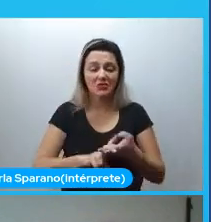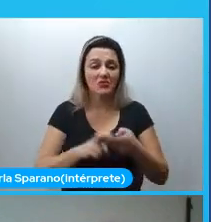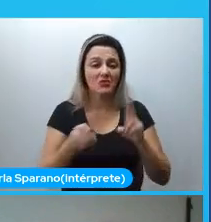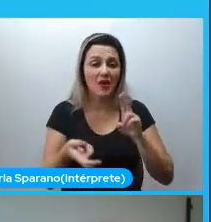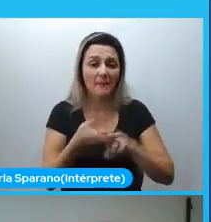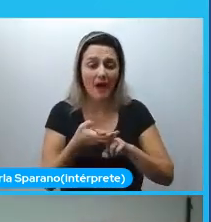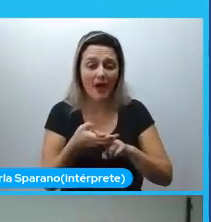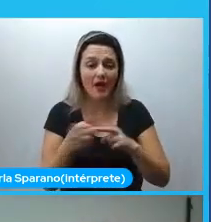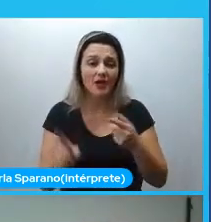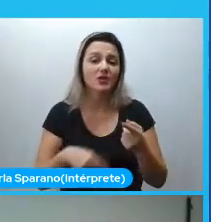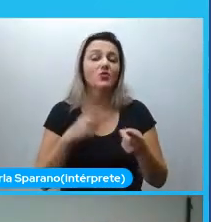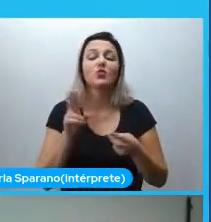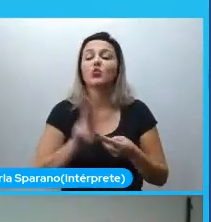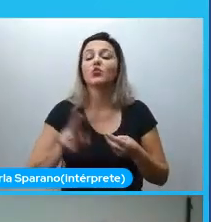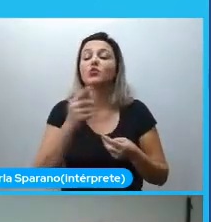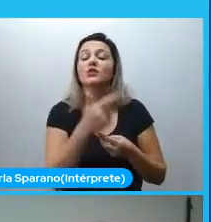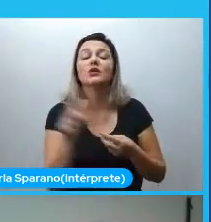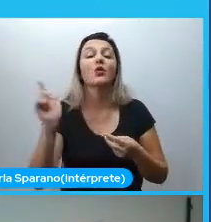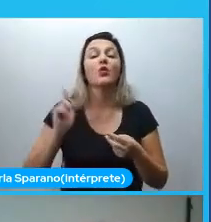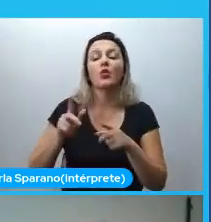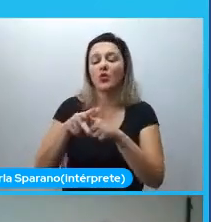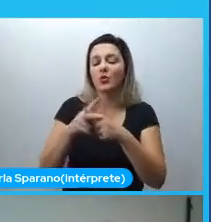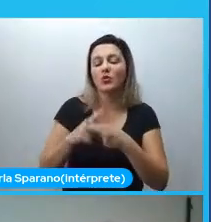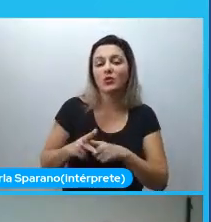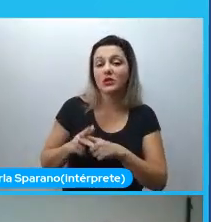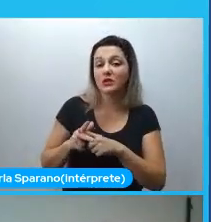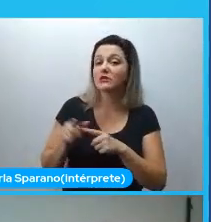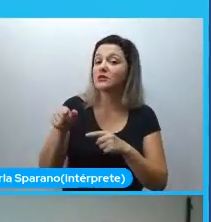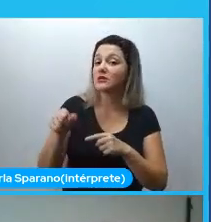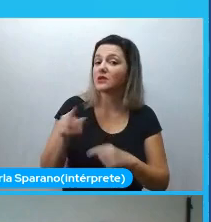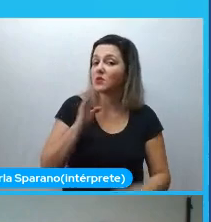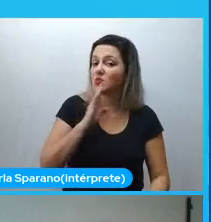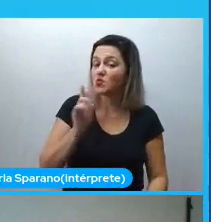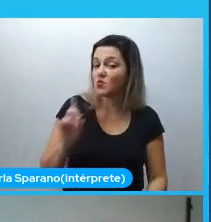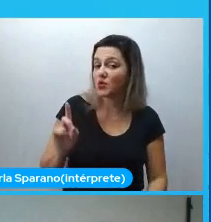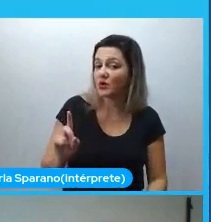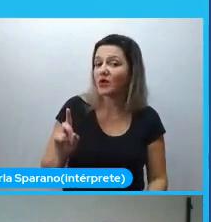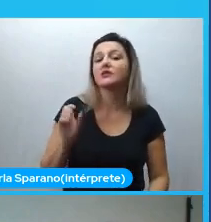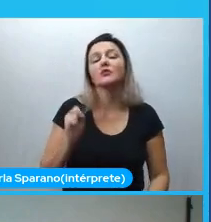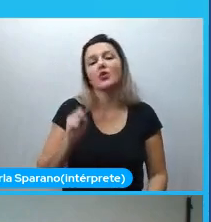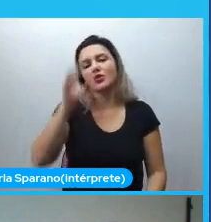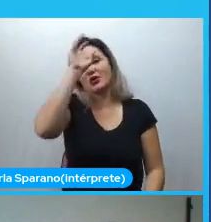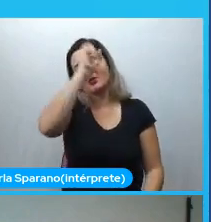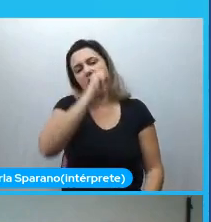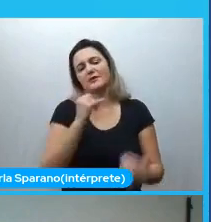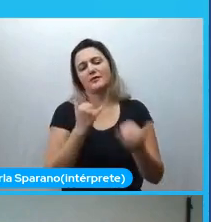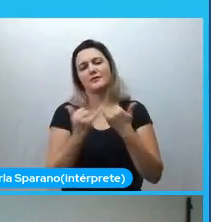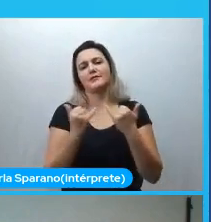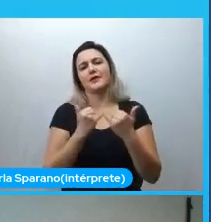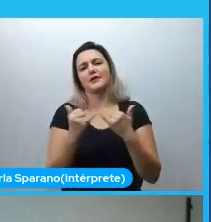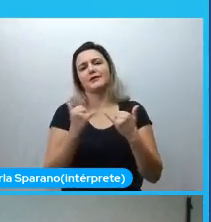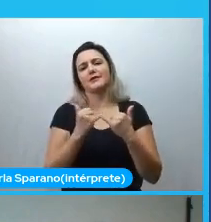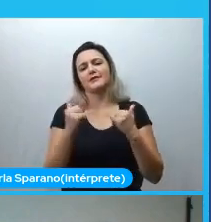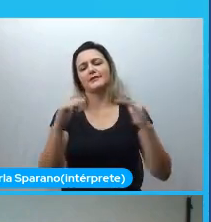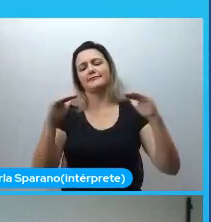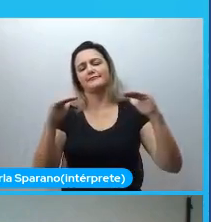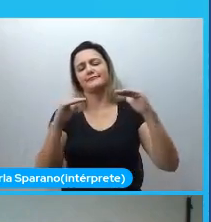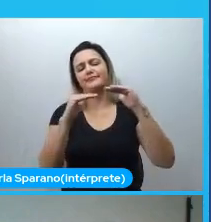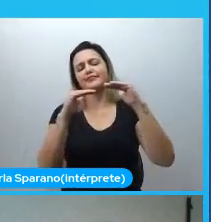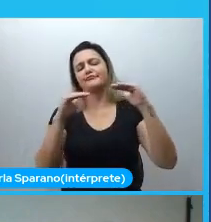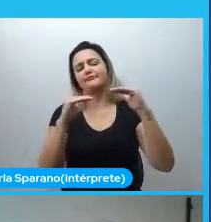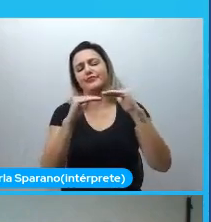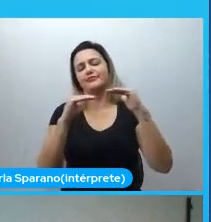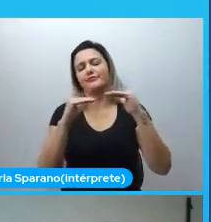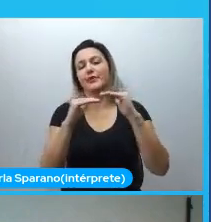você usar essa outra ferramenta que você também não conhece nada, o quadro de aprendizado pode ser que seja parecido. Mas Python tem umas